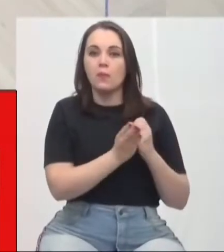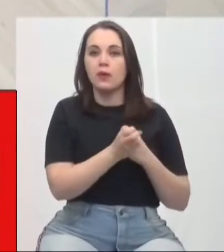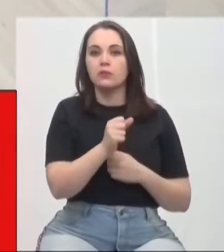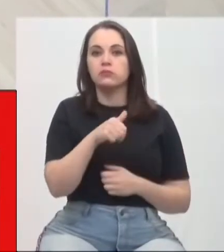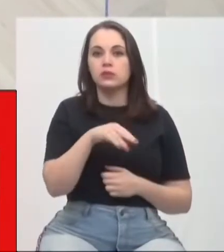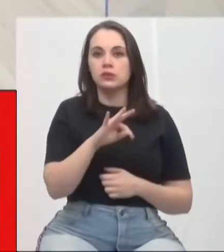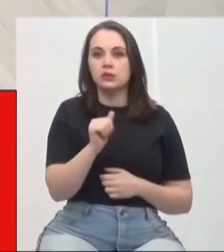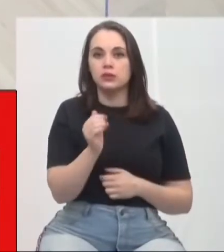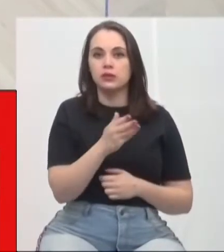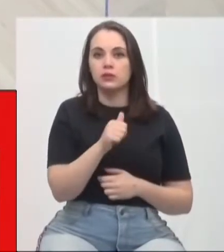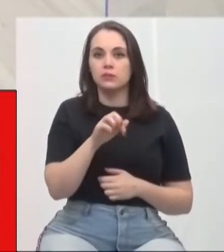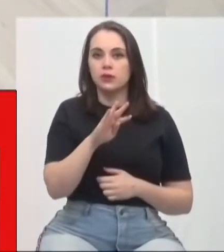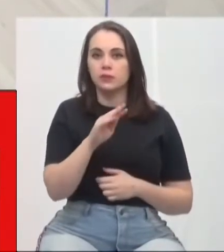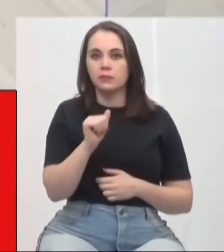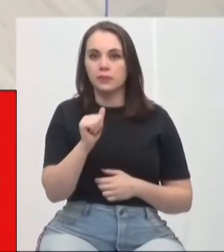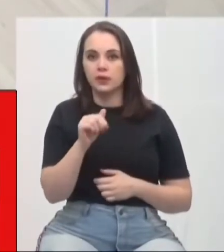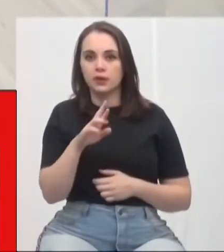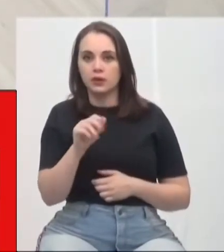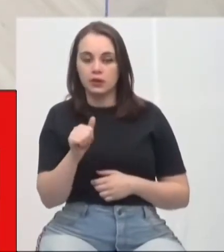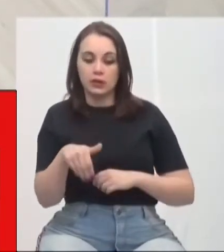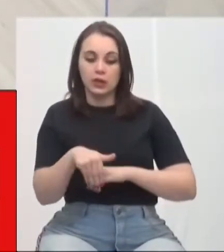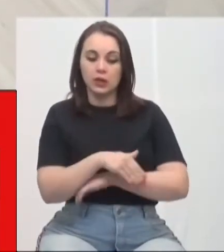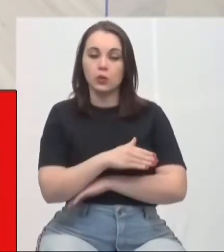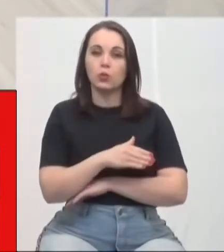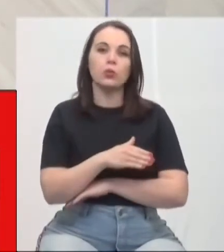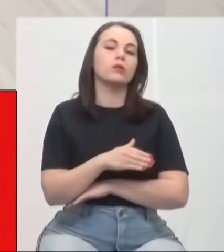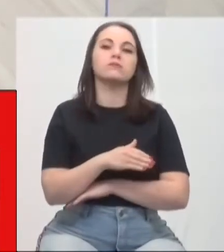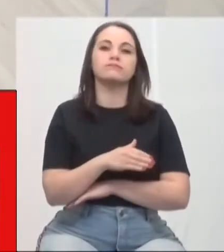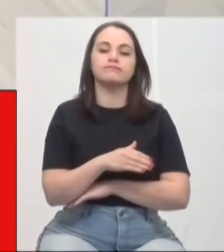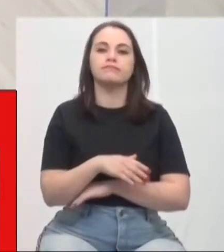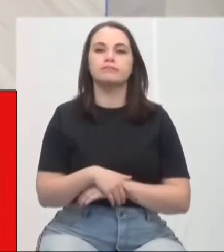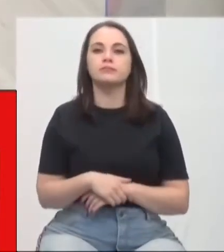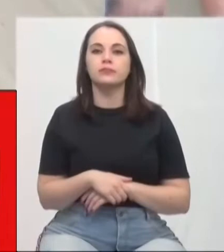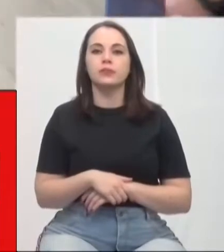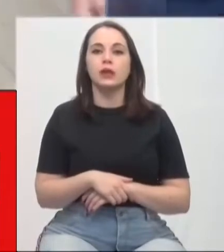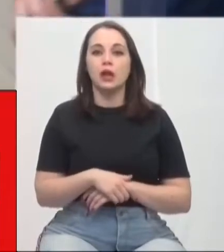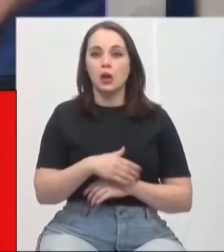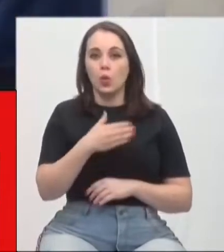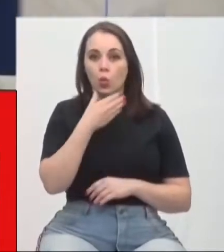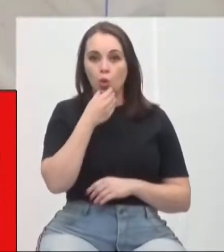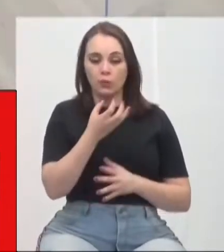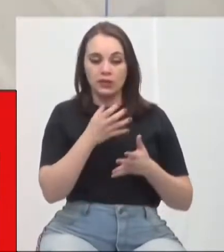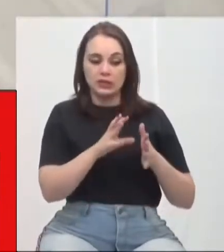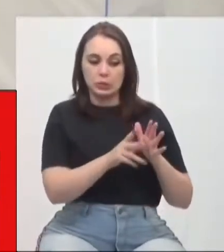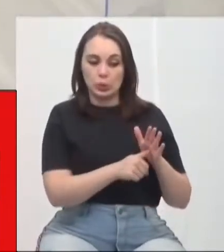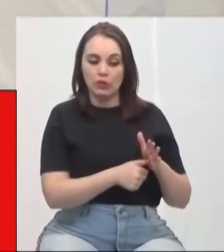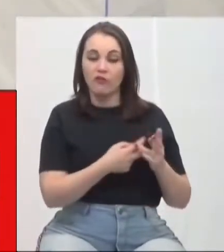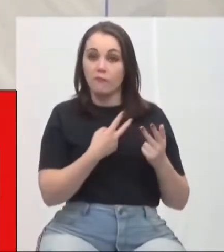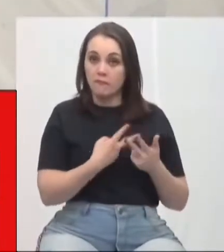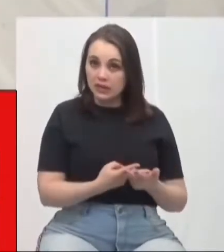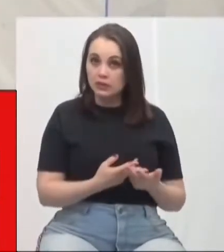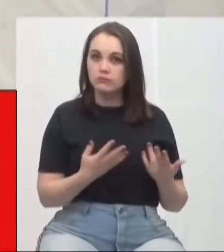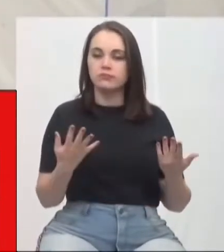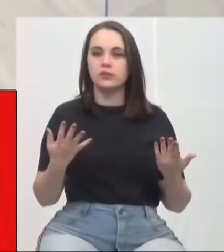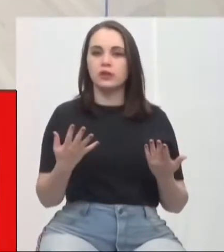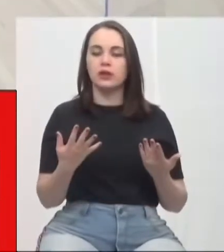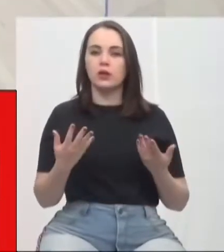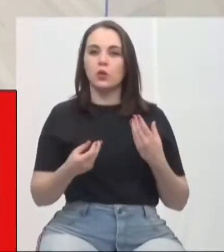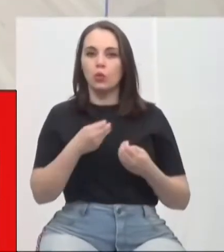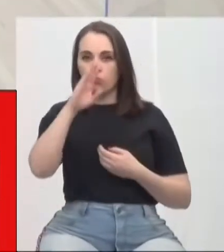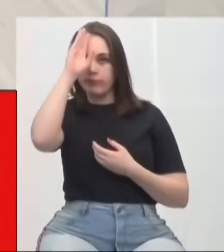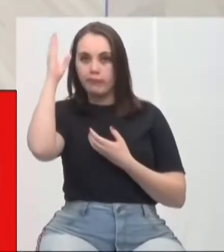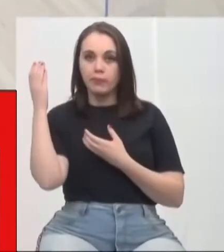26 de junho, na rua Lúcia Miglioli, o criminoso foi preso pela Polícia Militar PM. De acordo com o